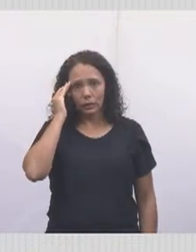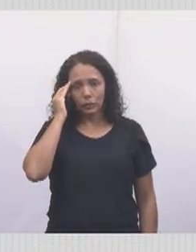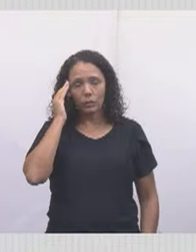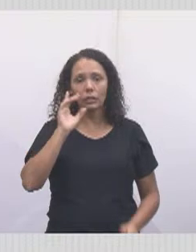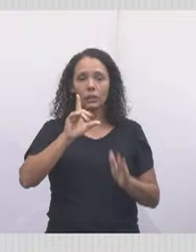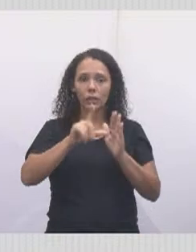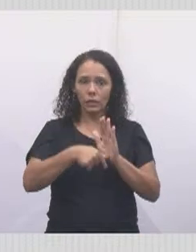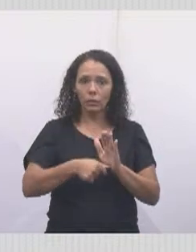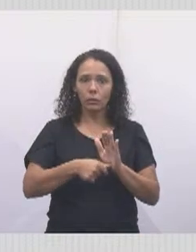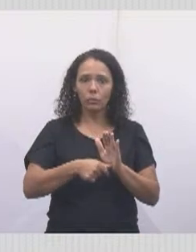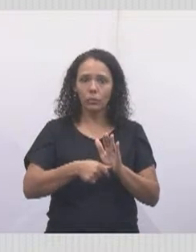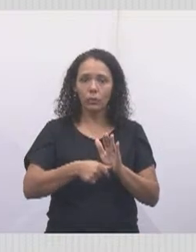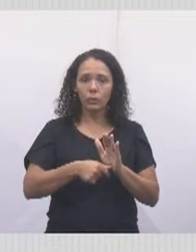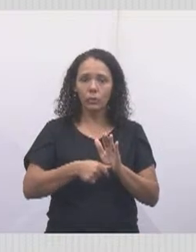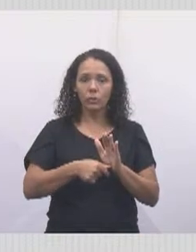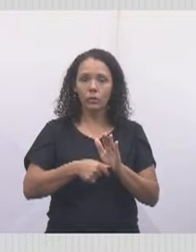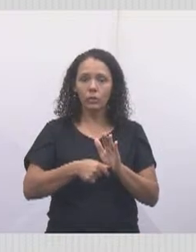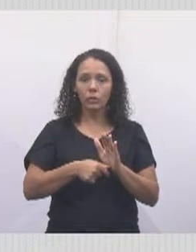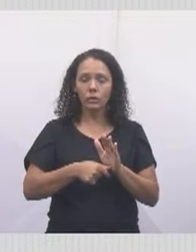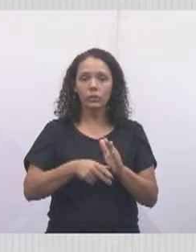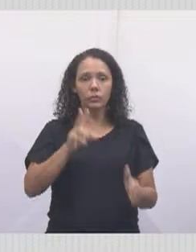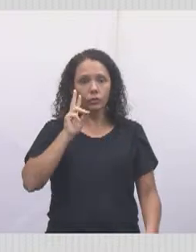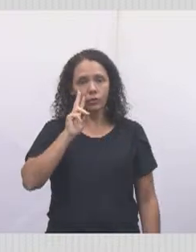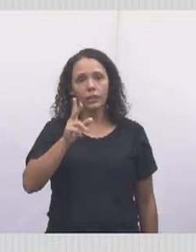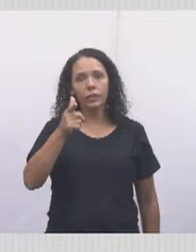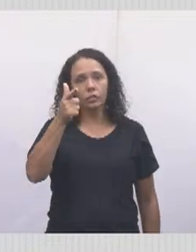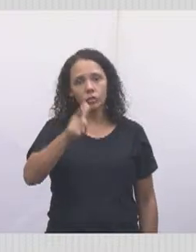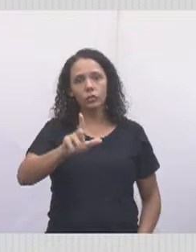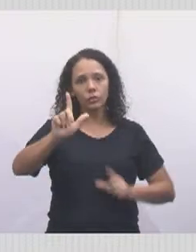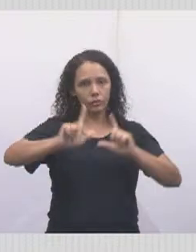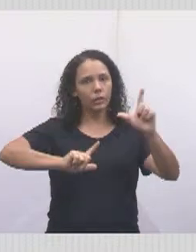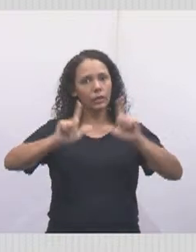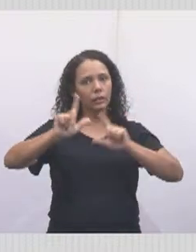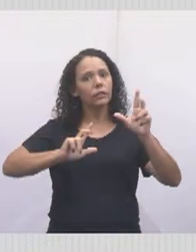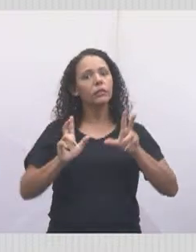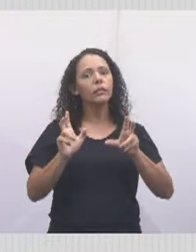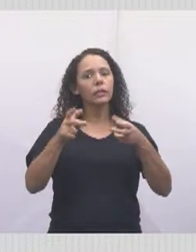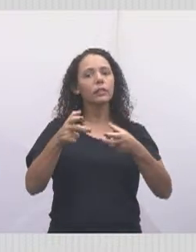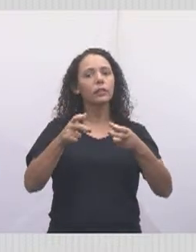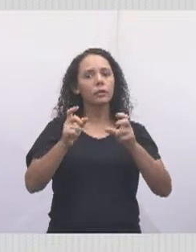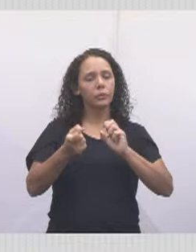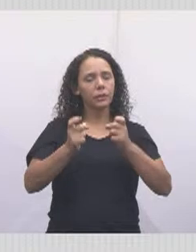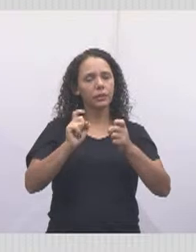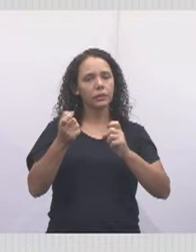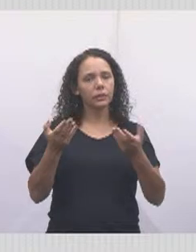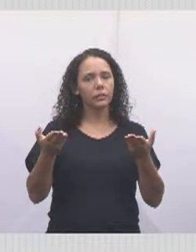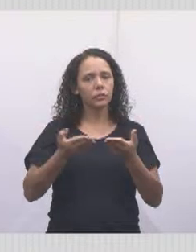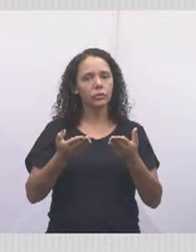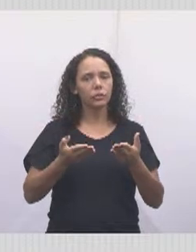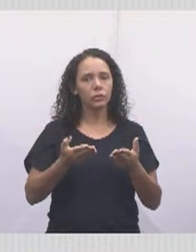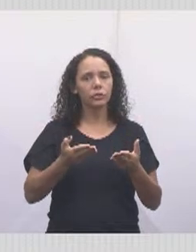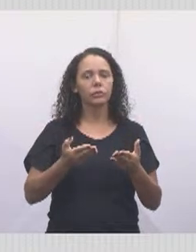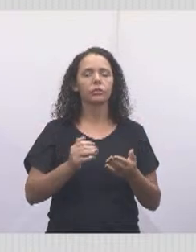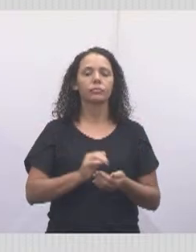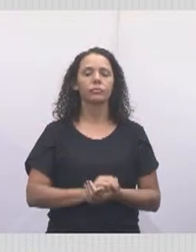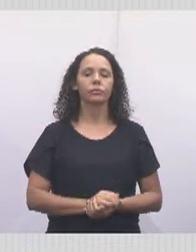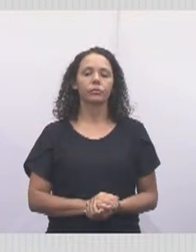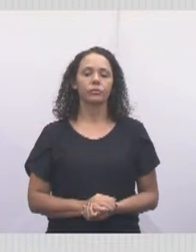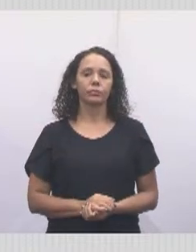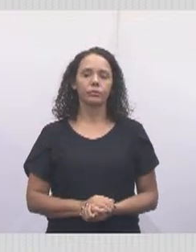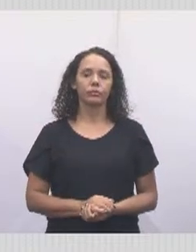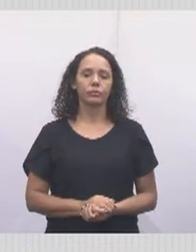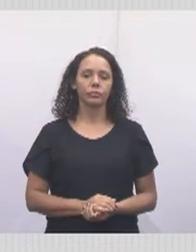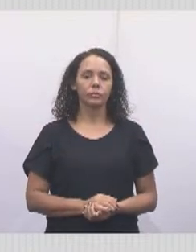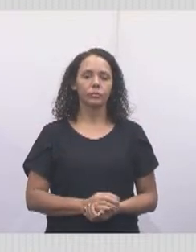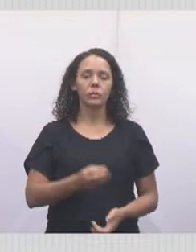depois, quando for reprisado e olhar aí esse vídeo, você vai entender melhor.